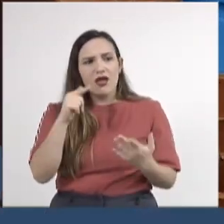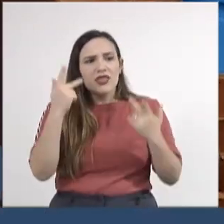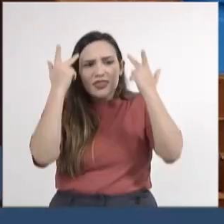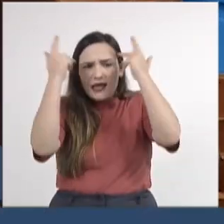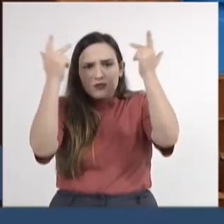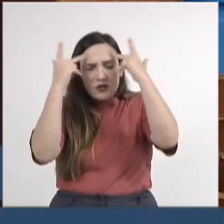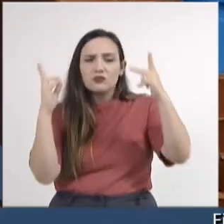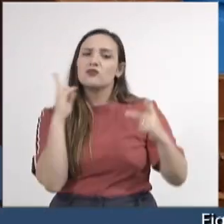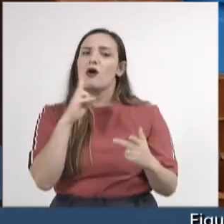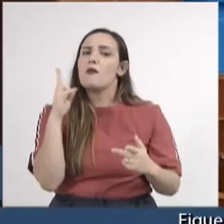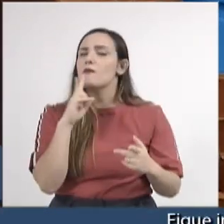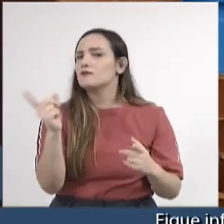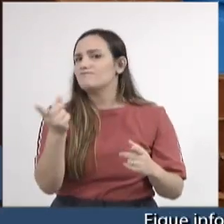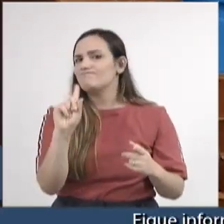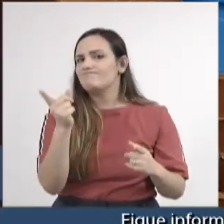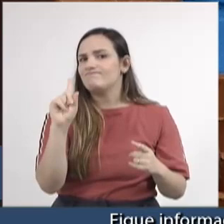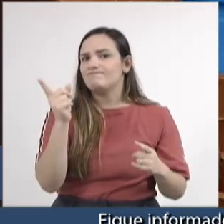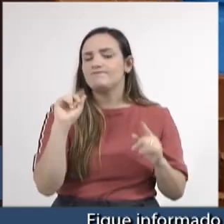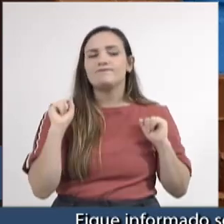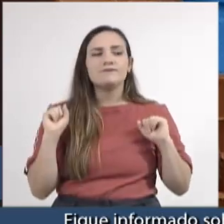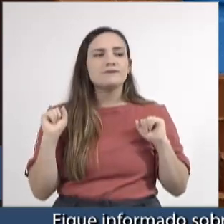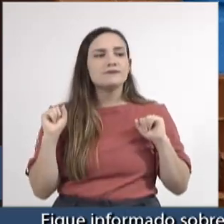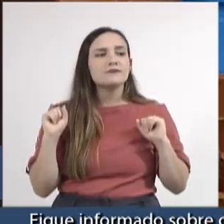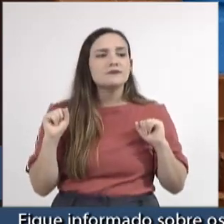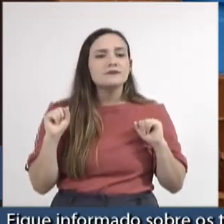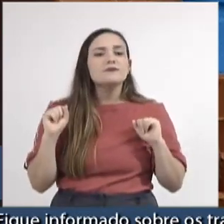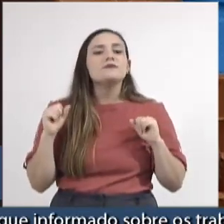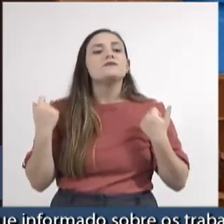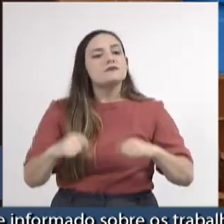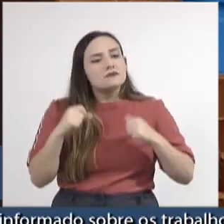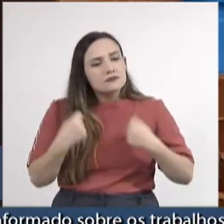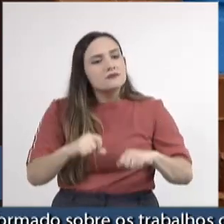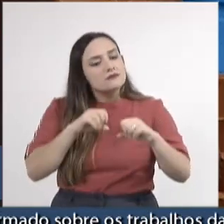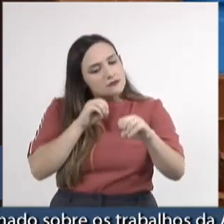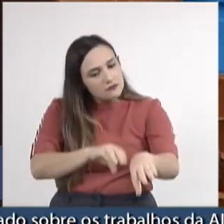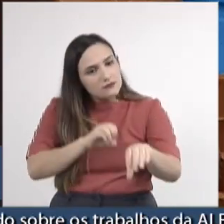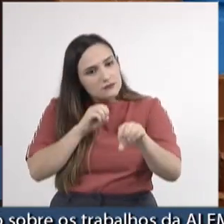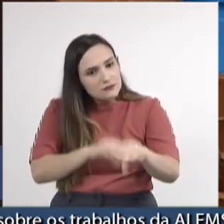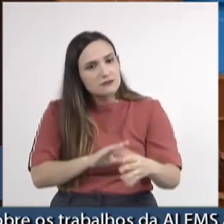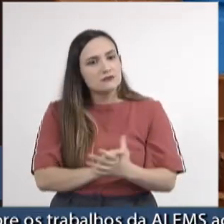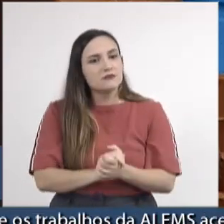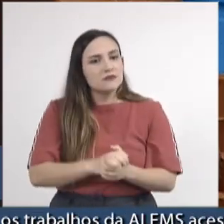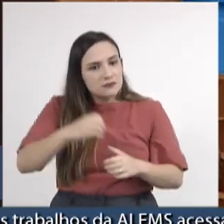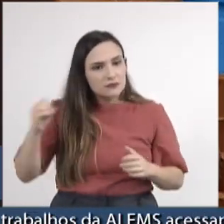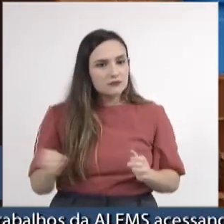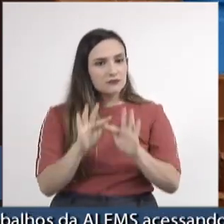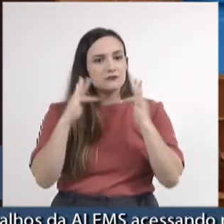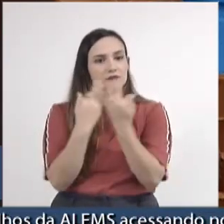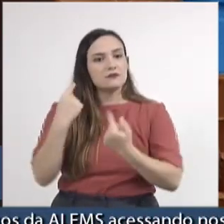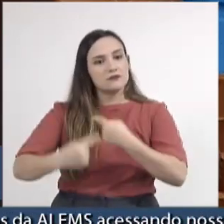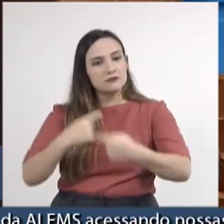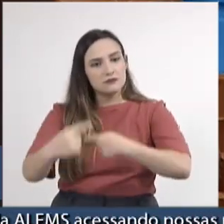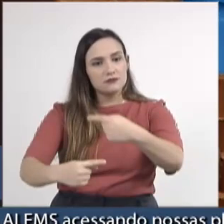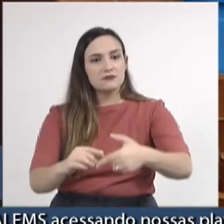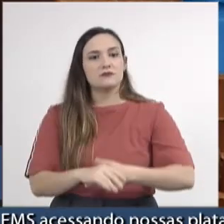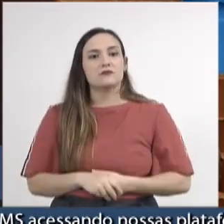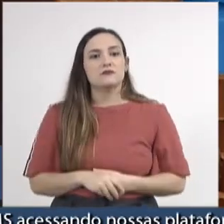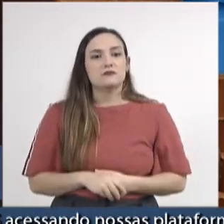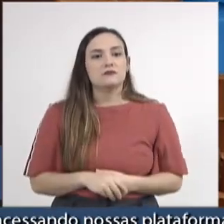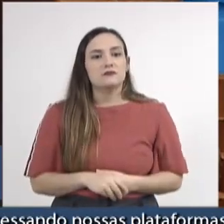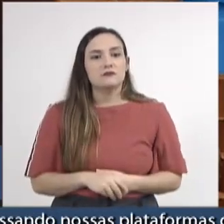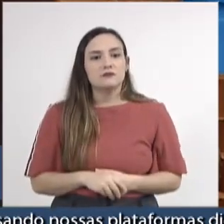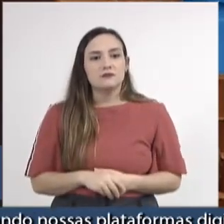É preciso que a gente, inclusive, eduque as novas gerações para que no futuro tenham um